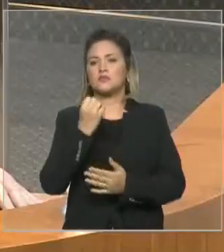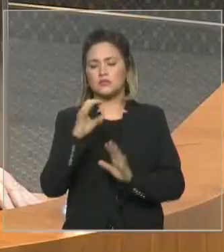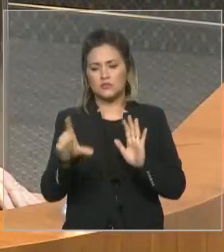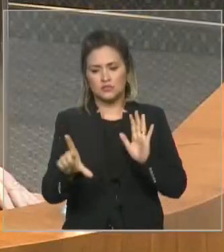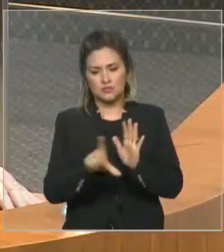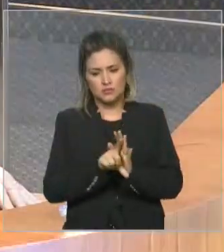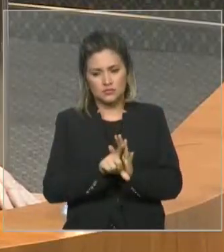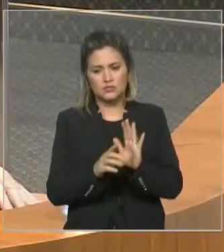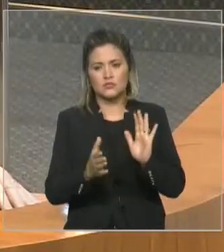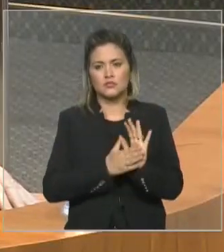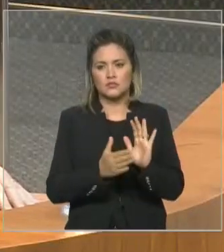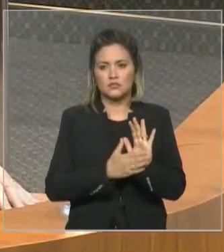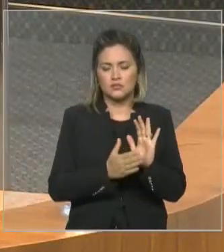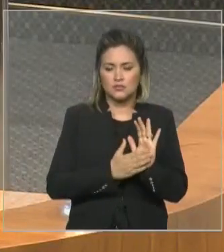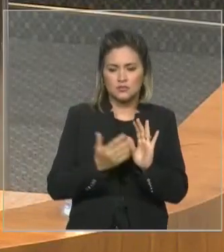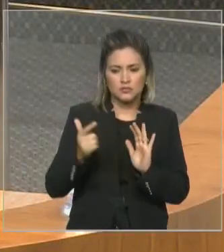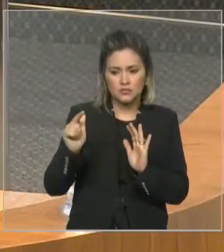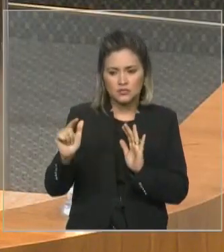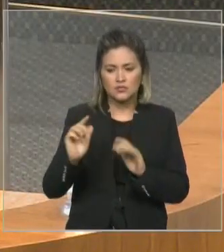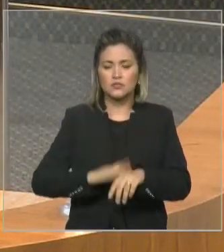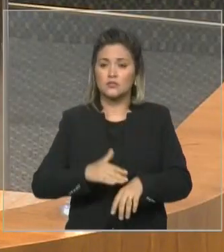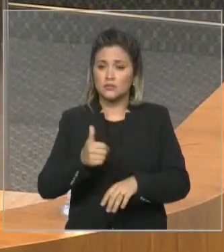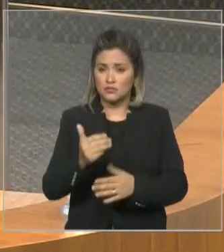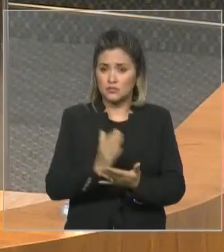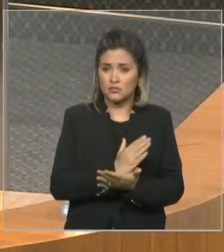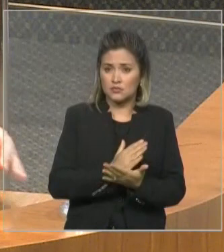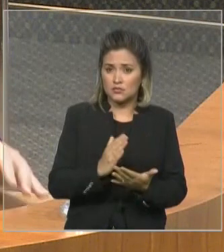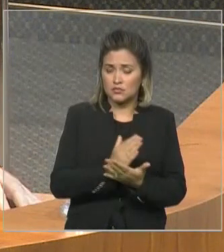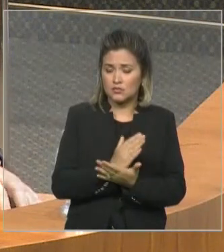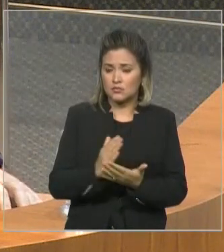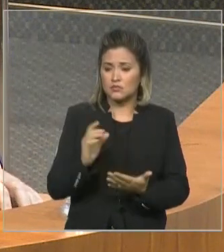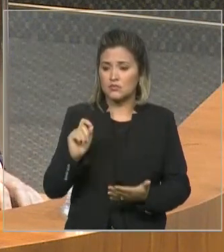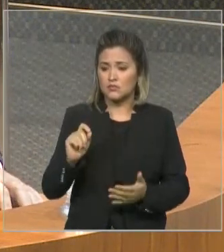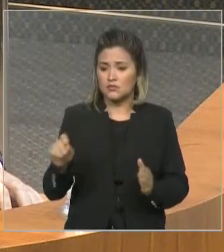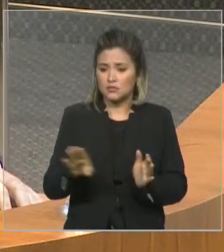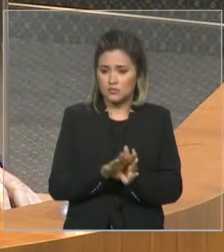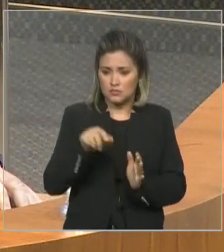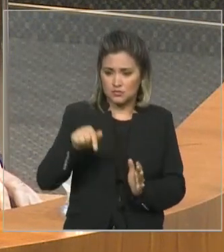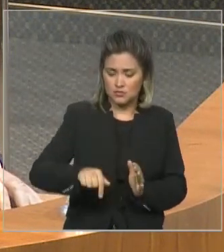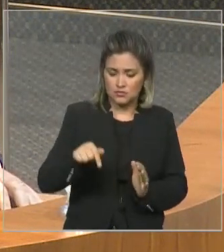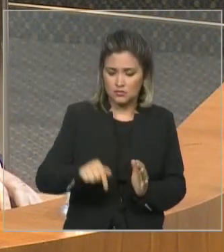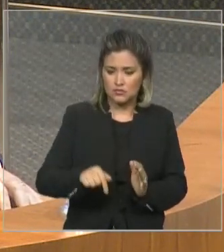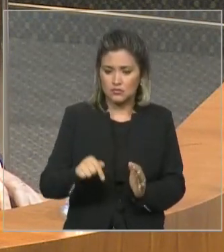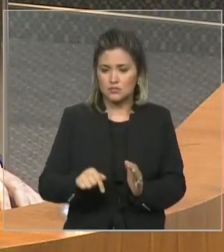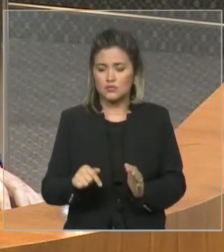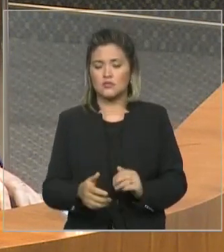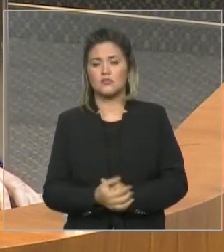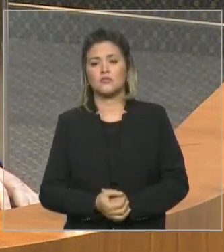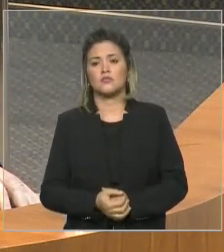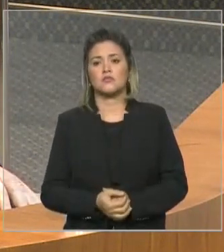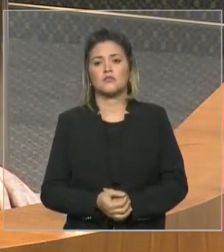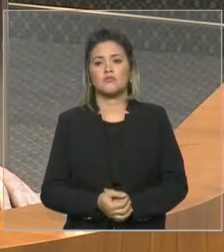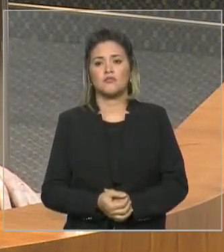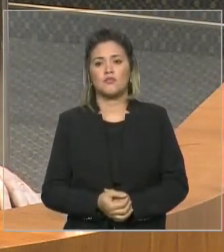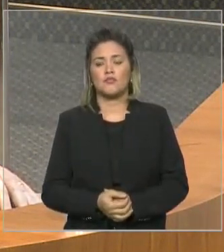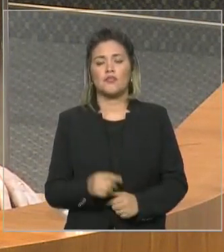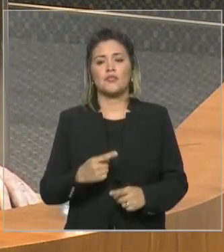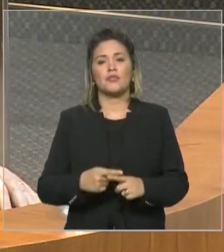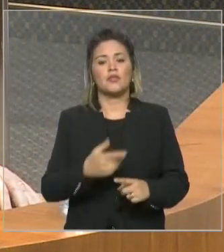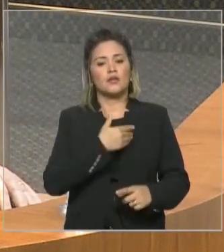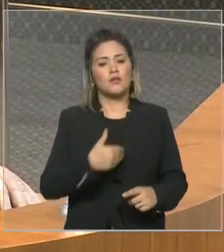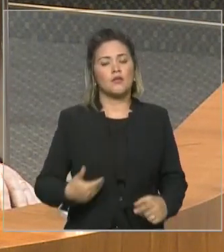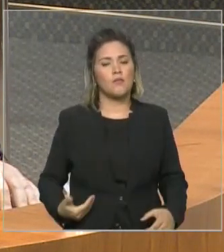propondo outras, melhorando algumas que aqui cheguem enviadas pelo Poder